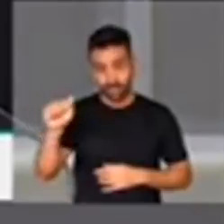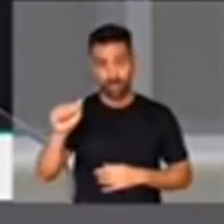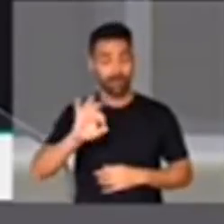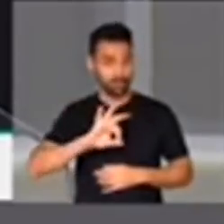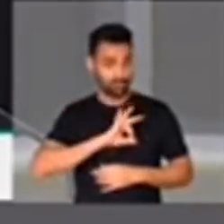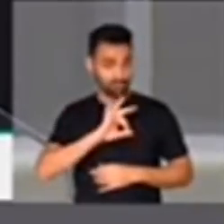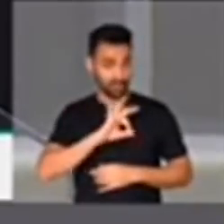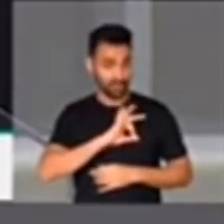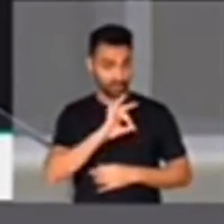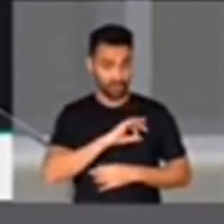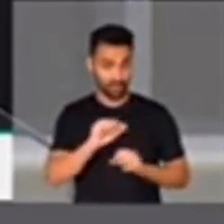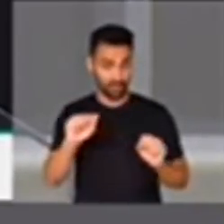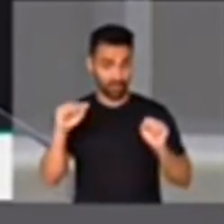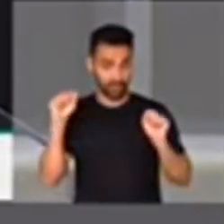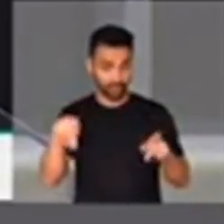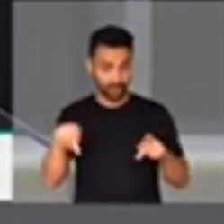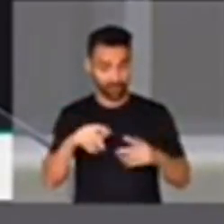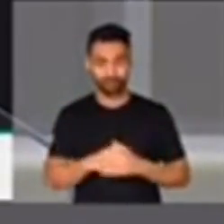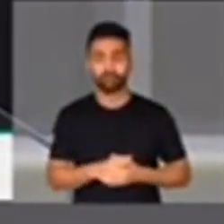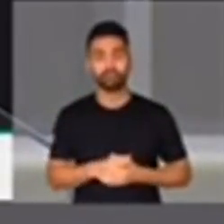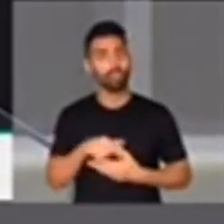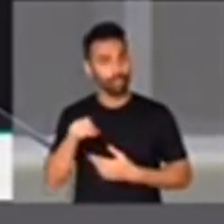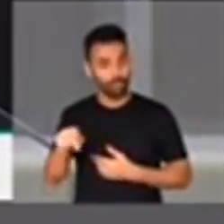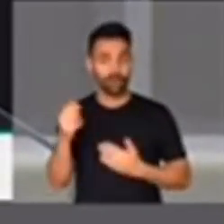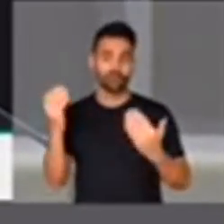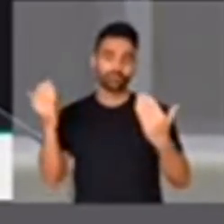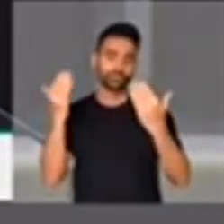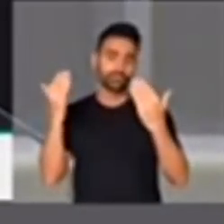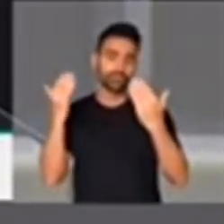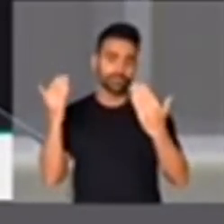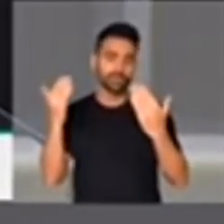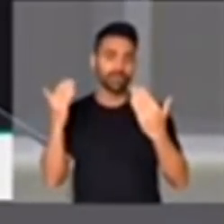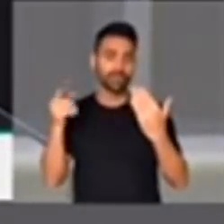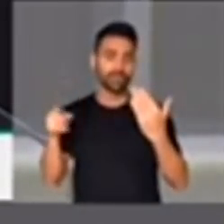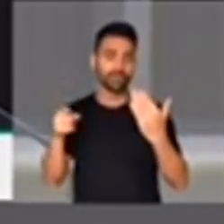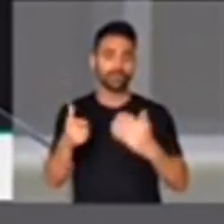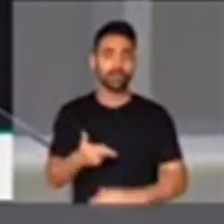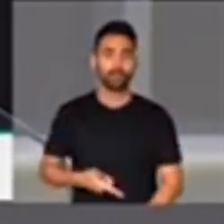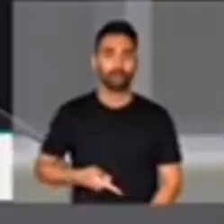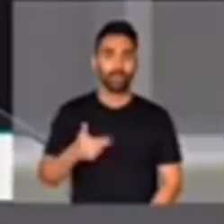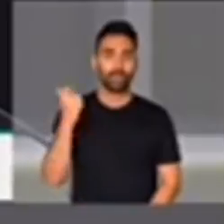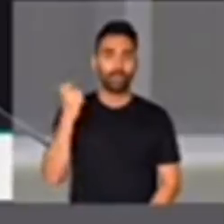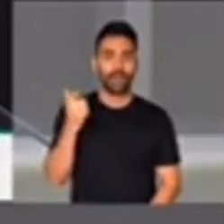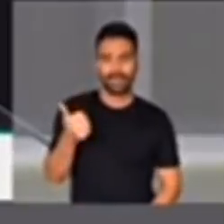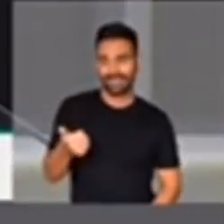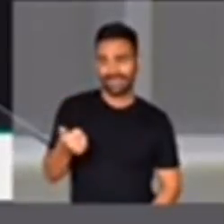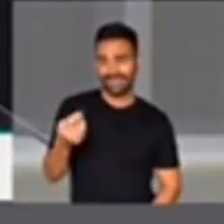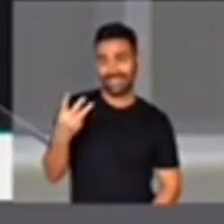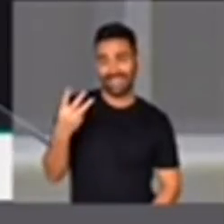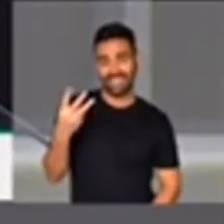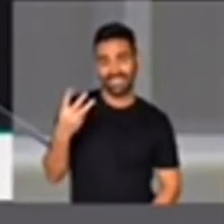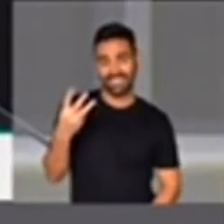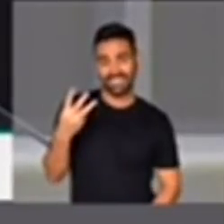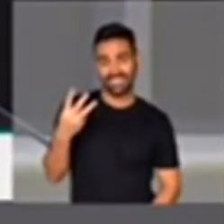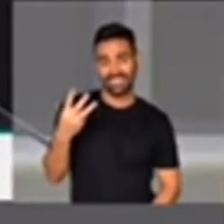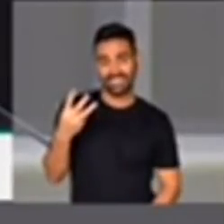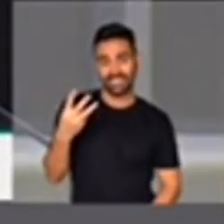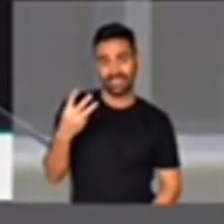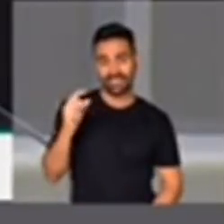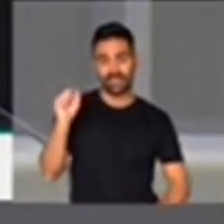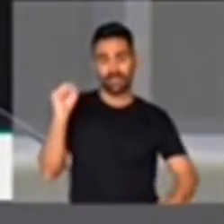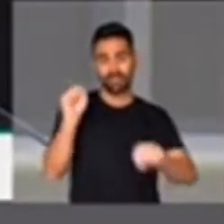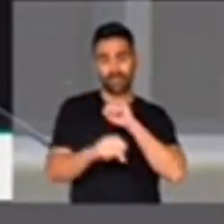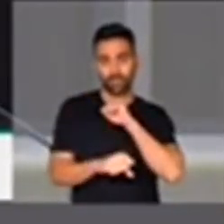reformado, como suspeito de 13 tiros que destruíram o